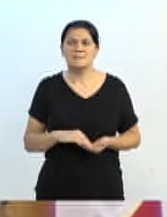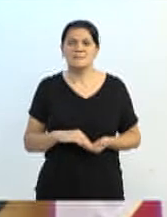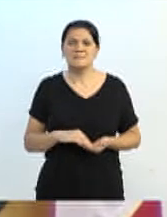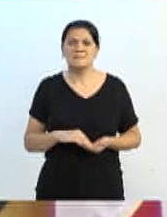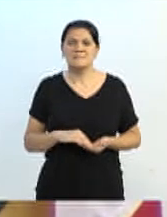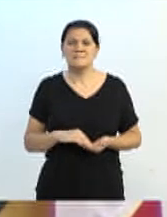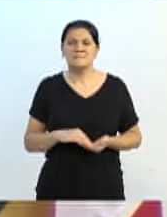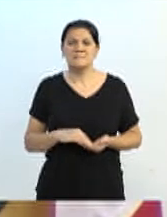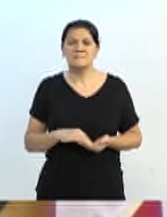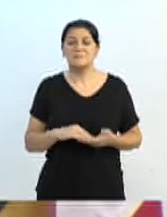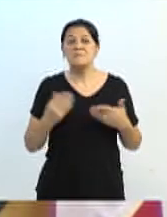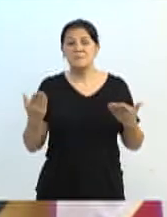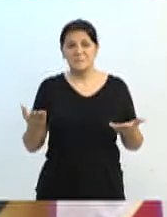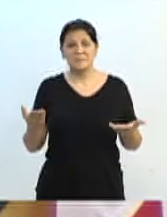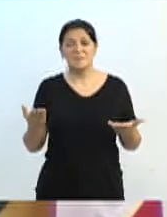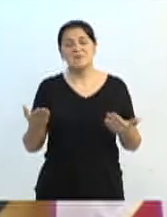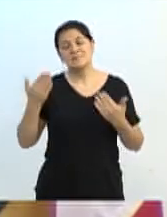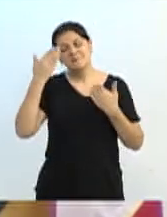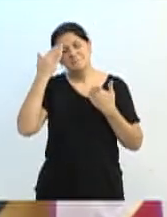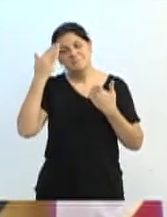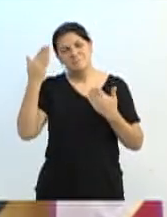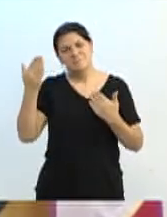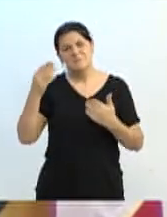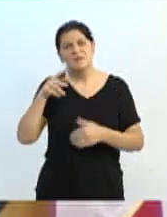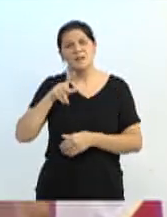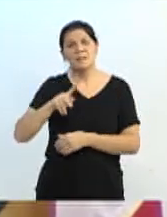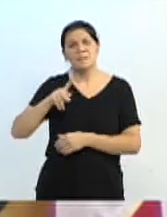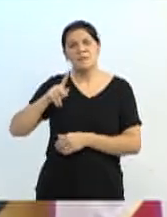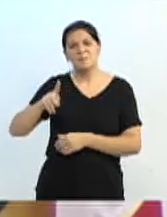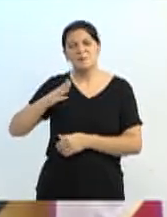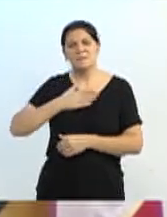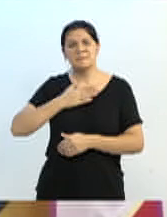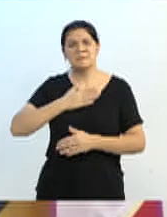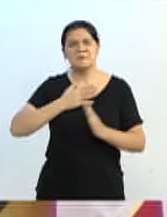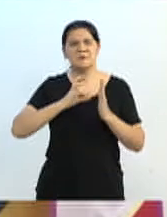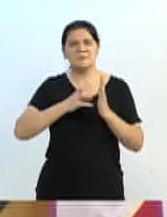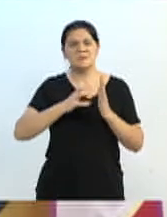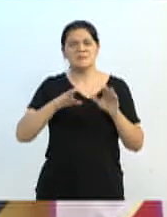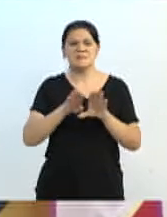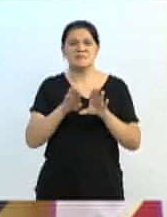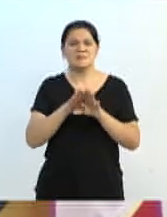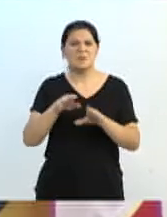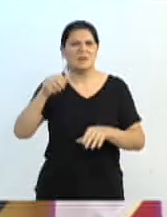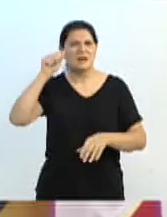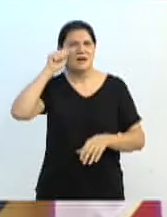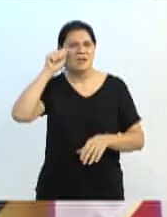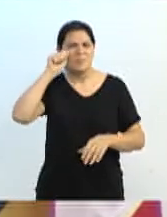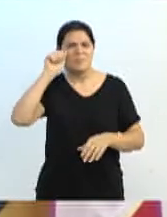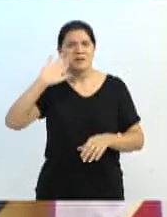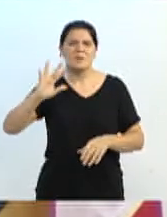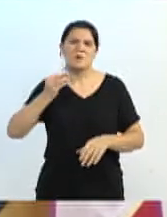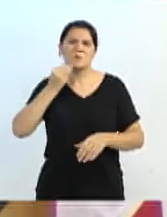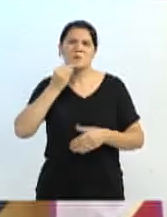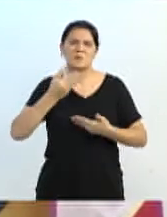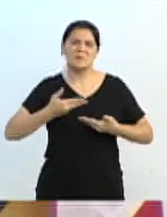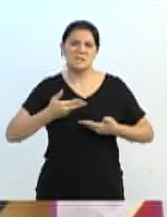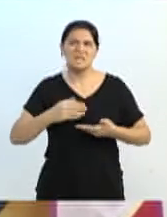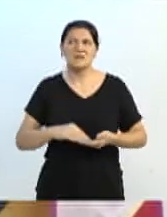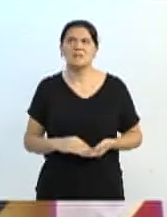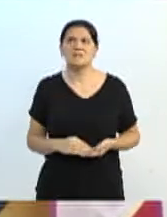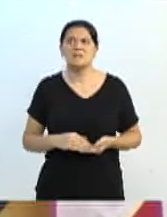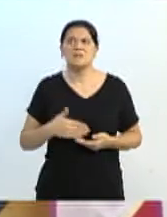primeiro dia, mais agradecer ao PP, ao meu partido e ao Almir pela oportunidade que eu estou tendo aqui. Na próxima